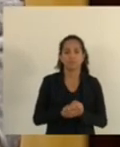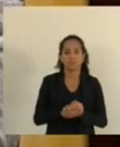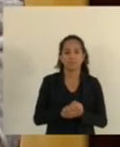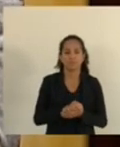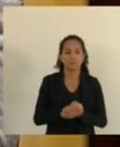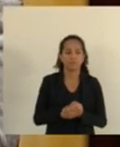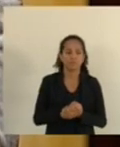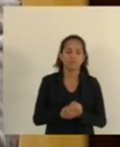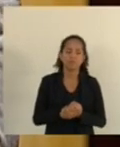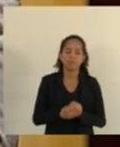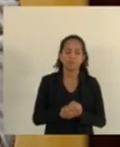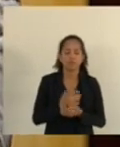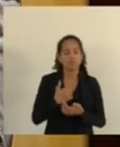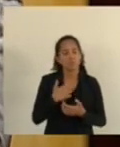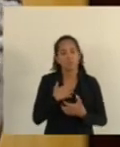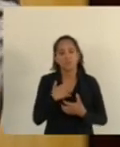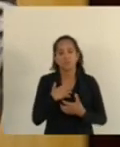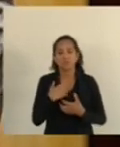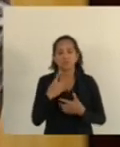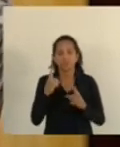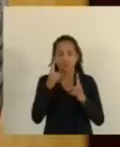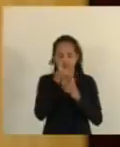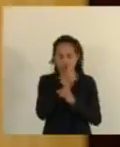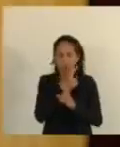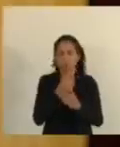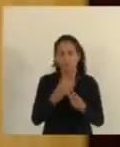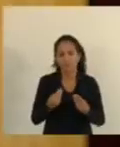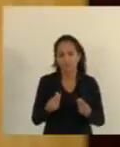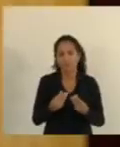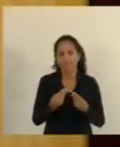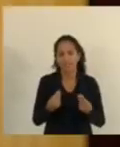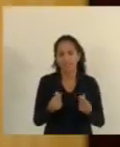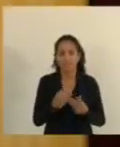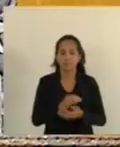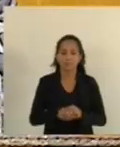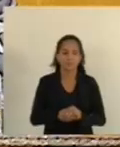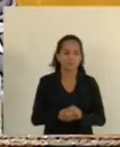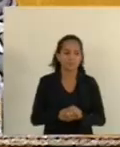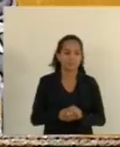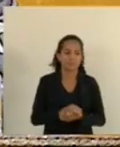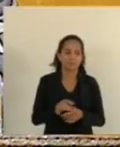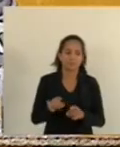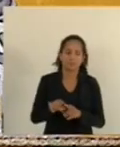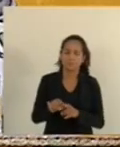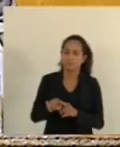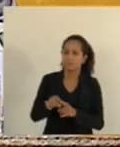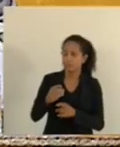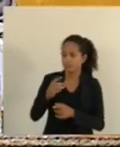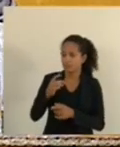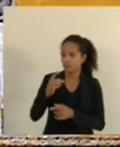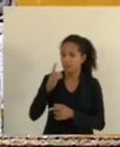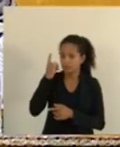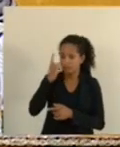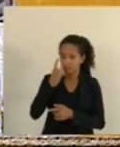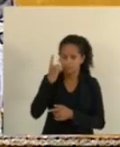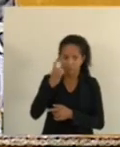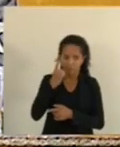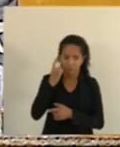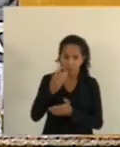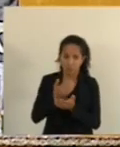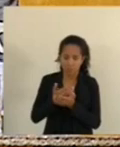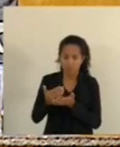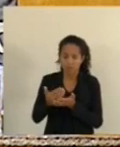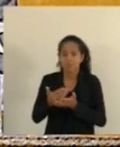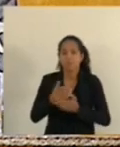Nesse momento tão delicado, senhor presidente Ok, deputado Eu até sugiro que após nós iniciarmos A fase das